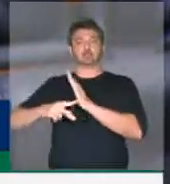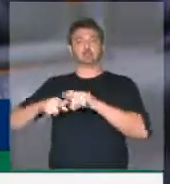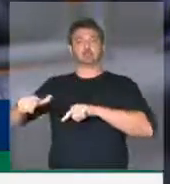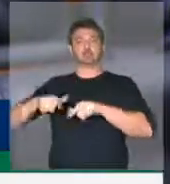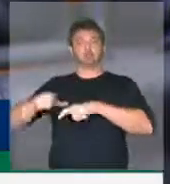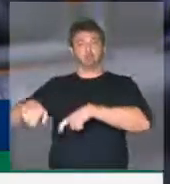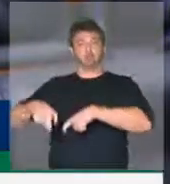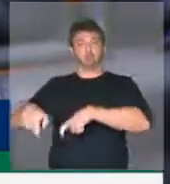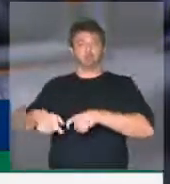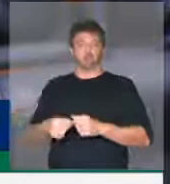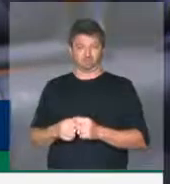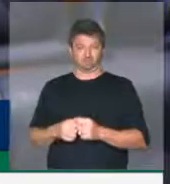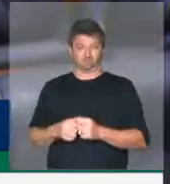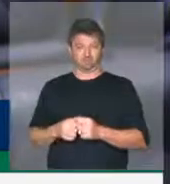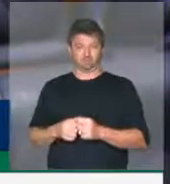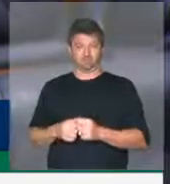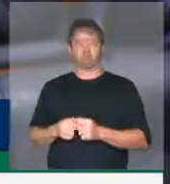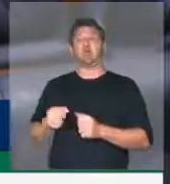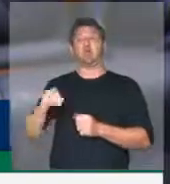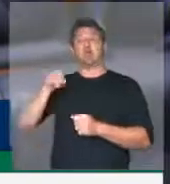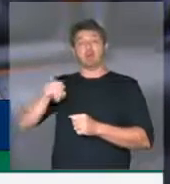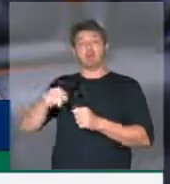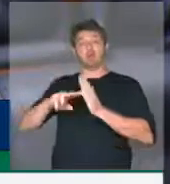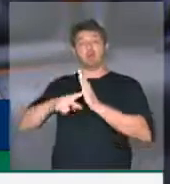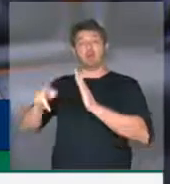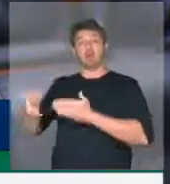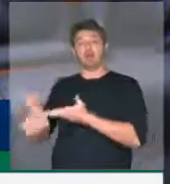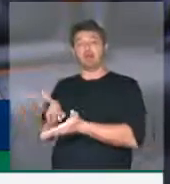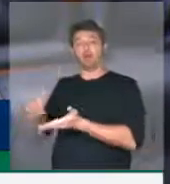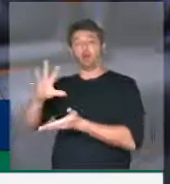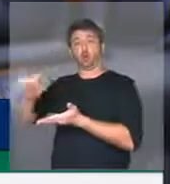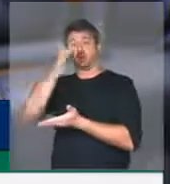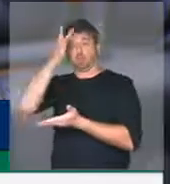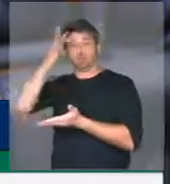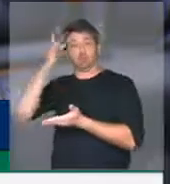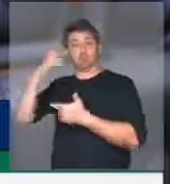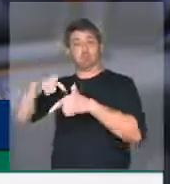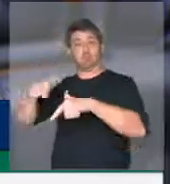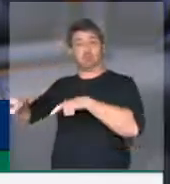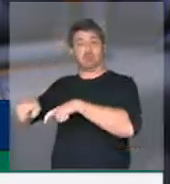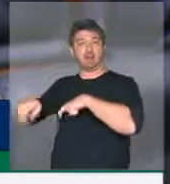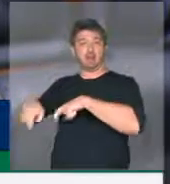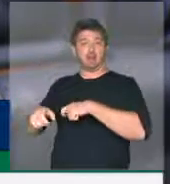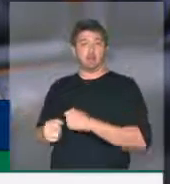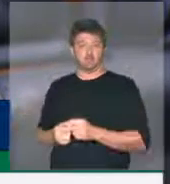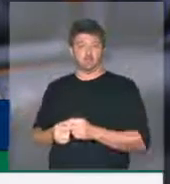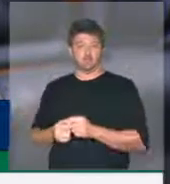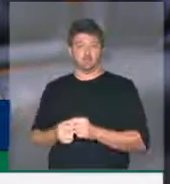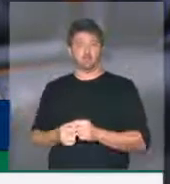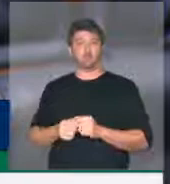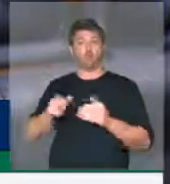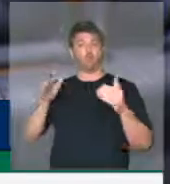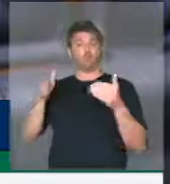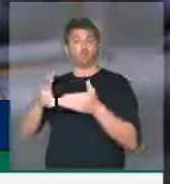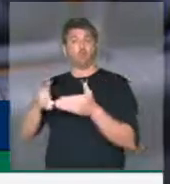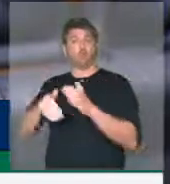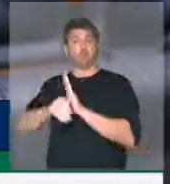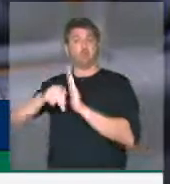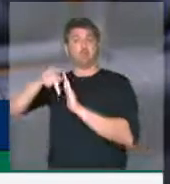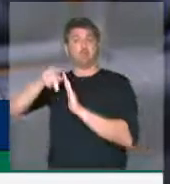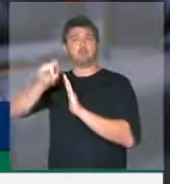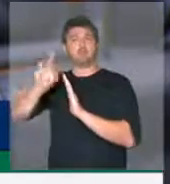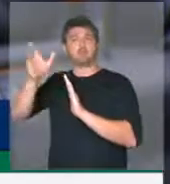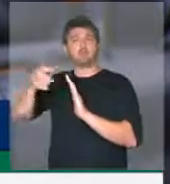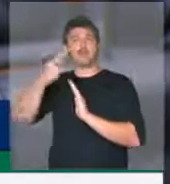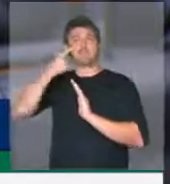trabalhadores rurais, que atendia todos os trabalhadores. Ele era um prestador de serviço. O foco da medida provisória era